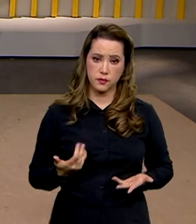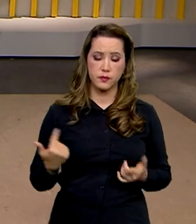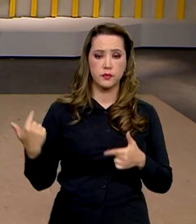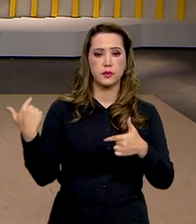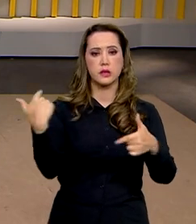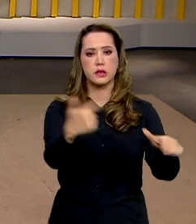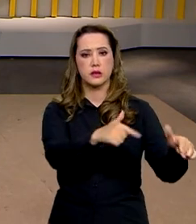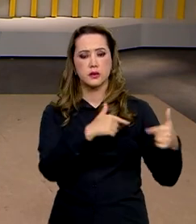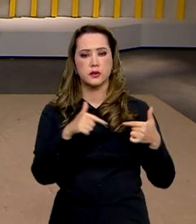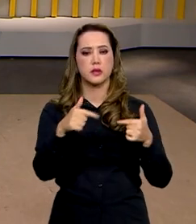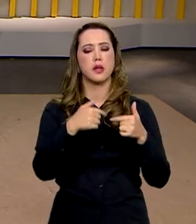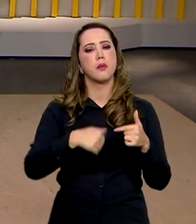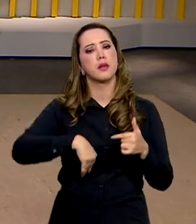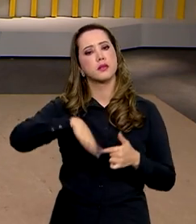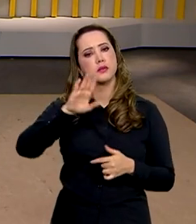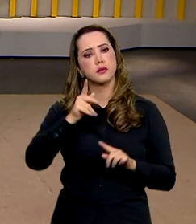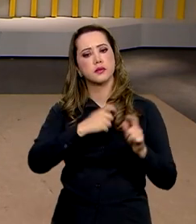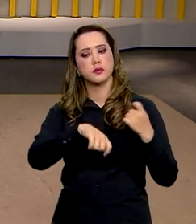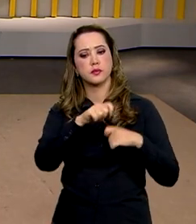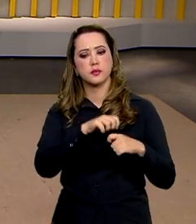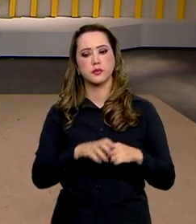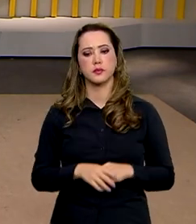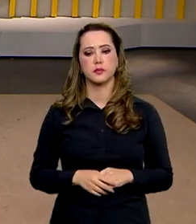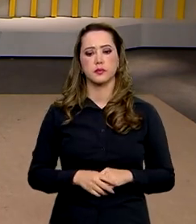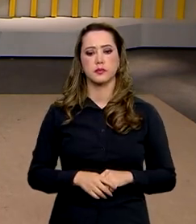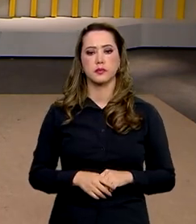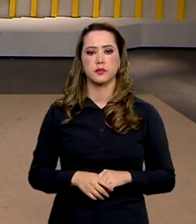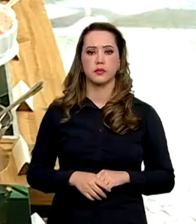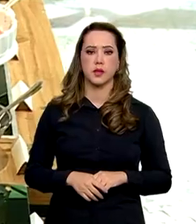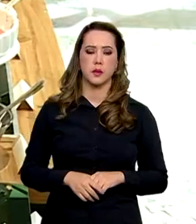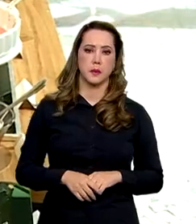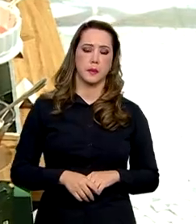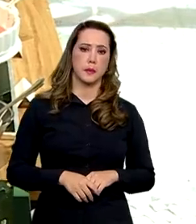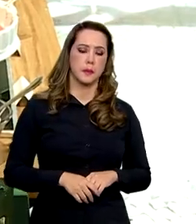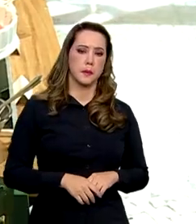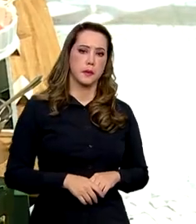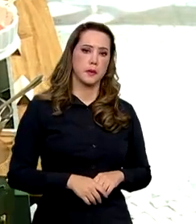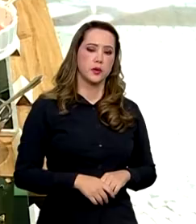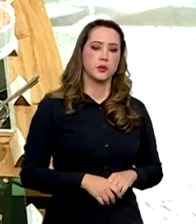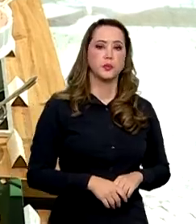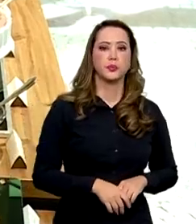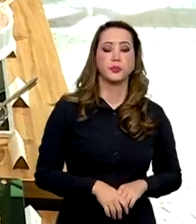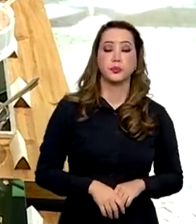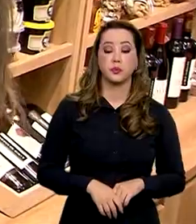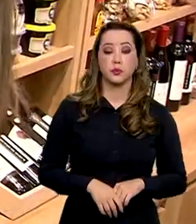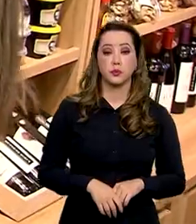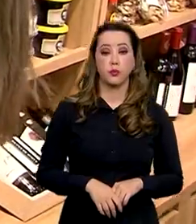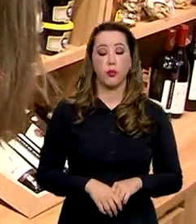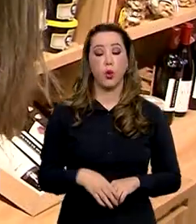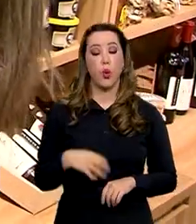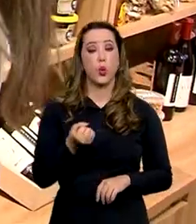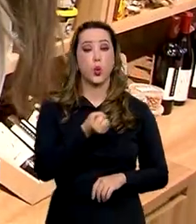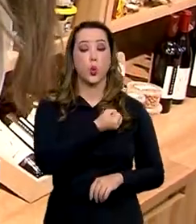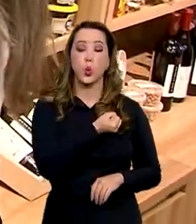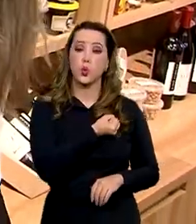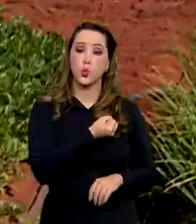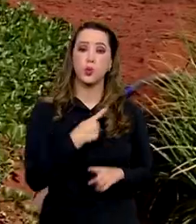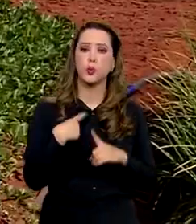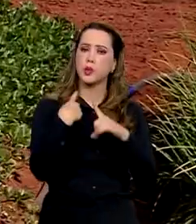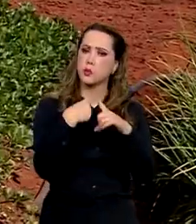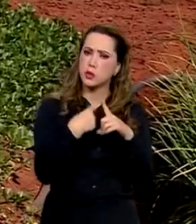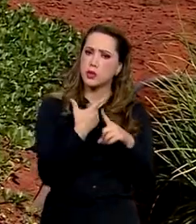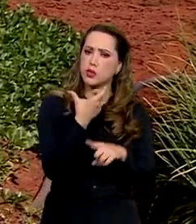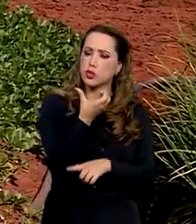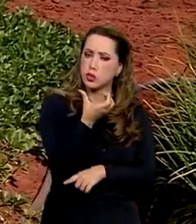serviços, que é o que mais emprega na economia. Os números são positivos em 26 das 27